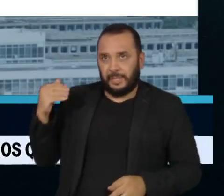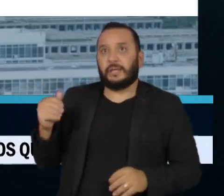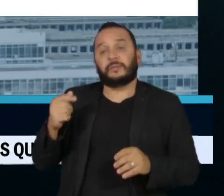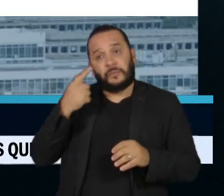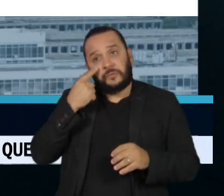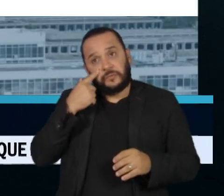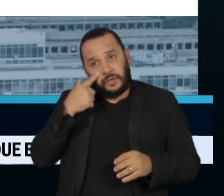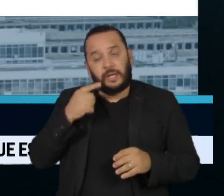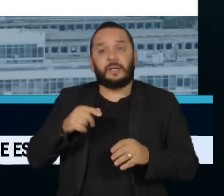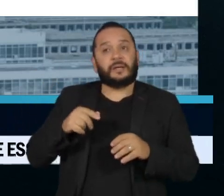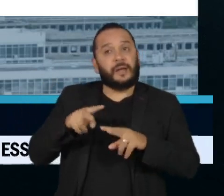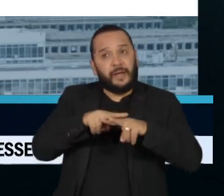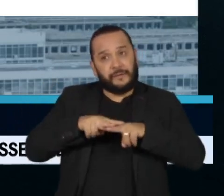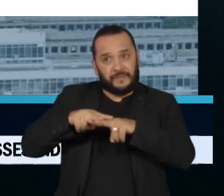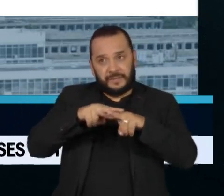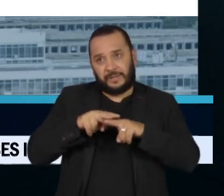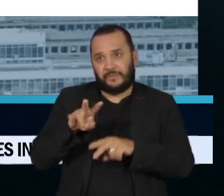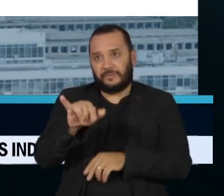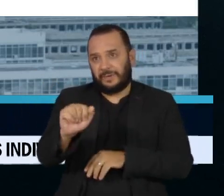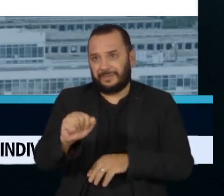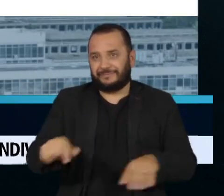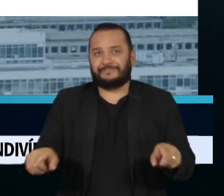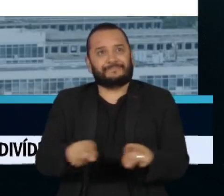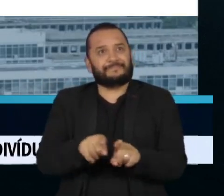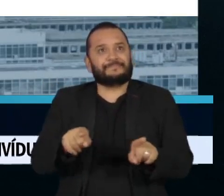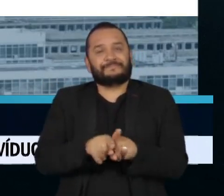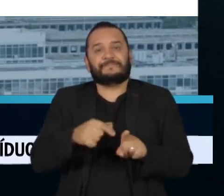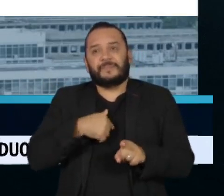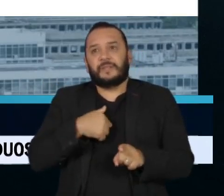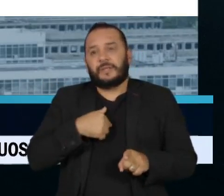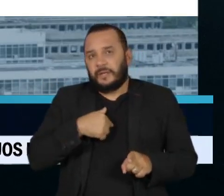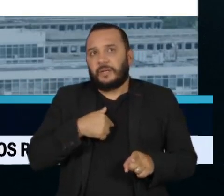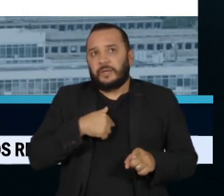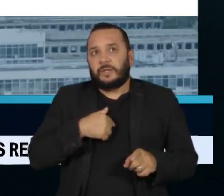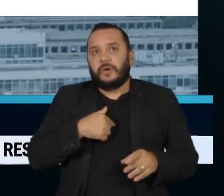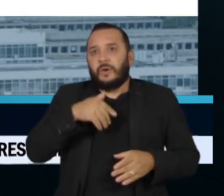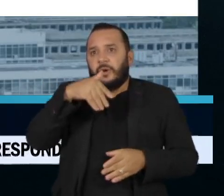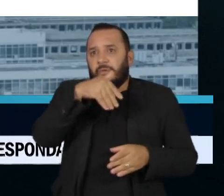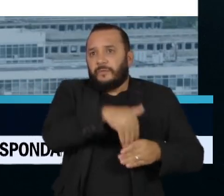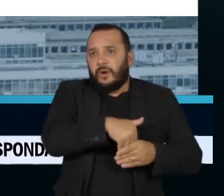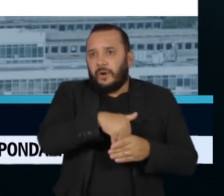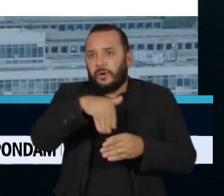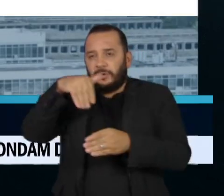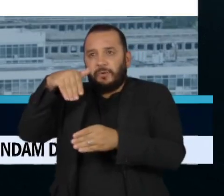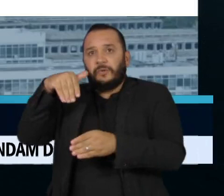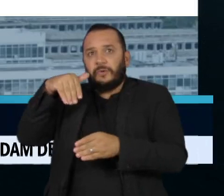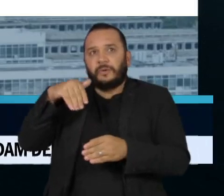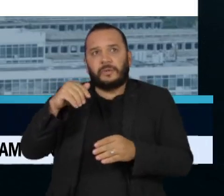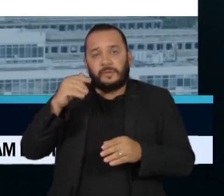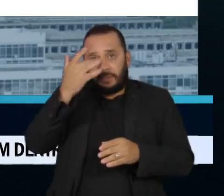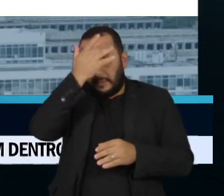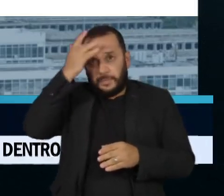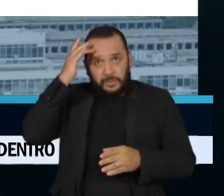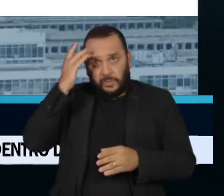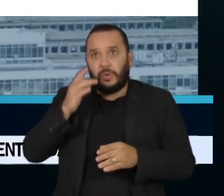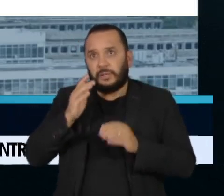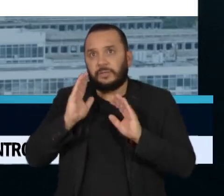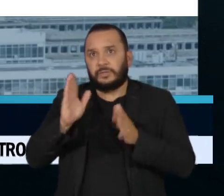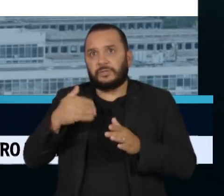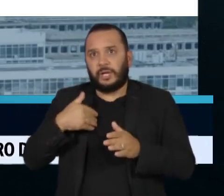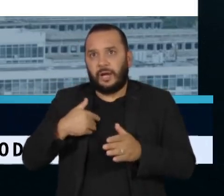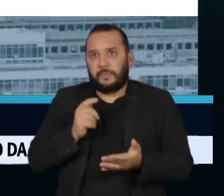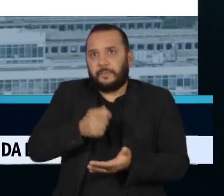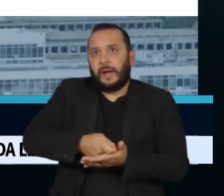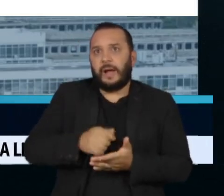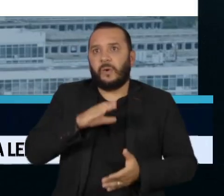ser revistos. Também está previsto o fim do voto de desempate a favor do contribuinte no CARF, órgão